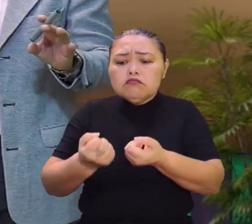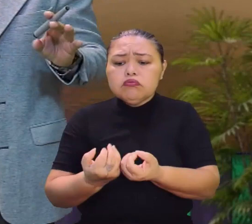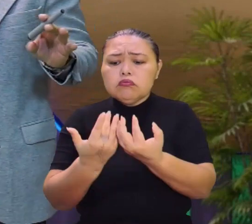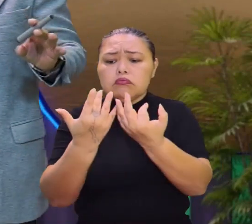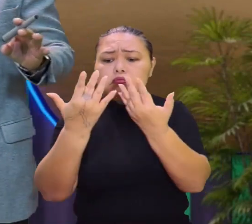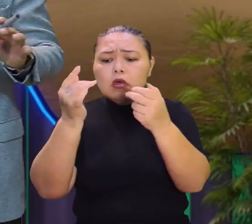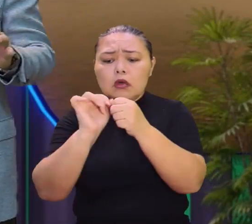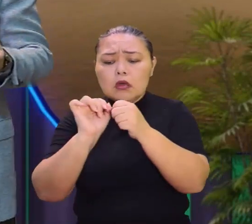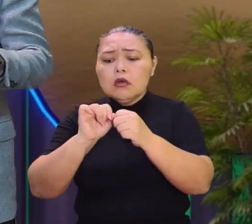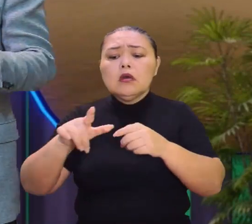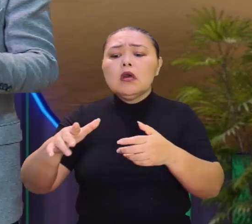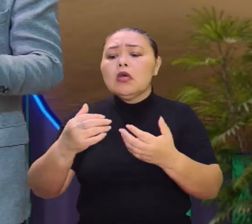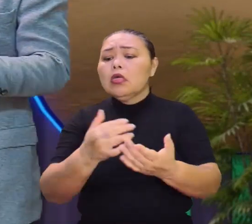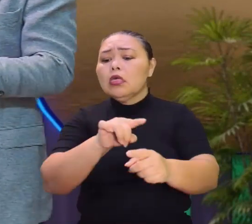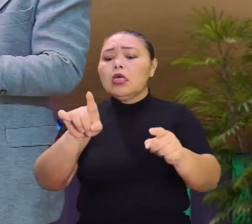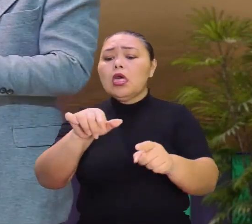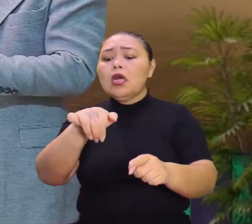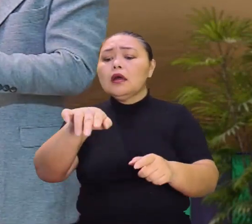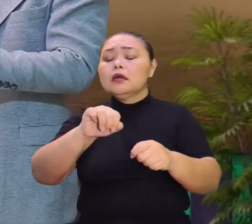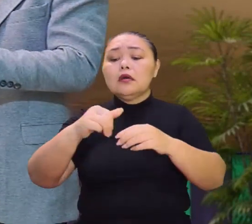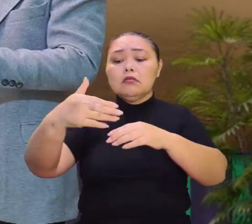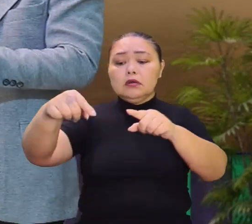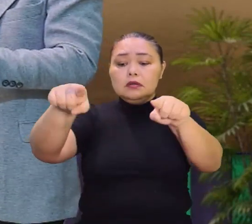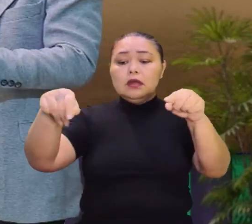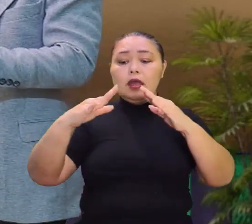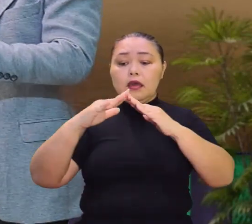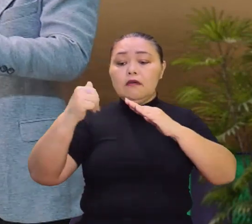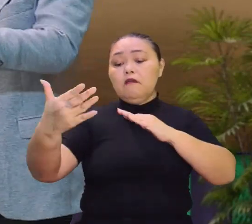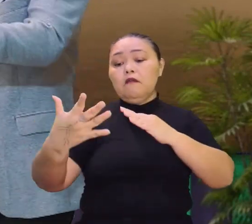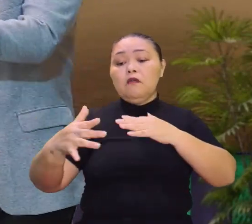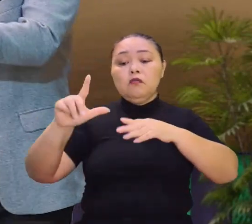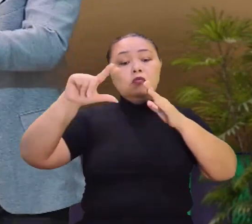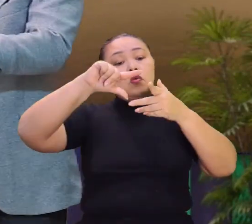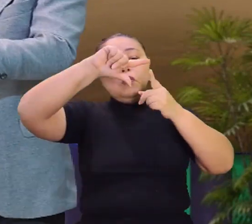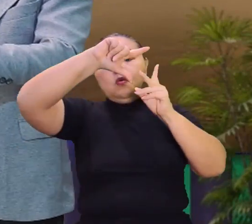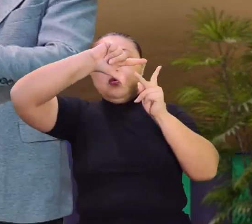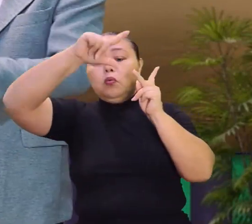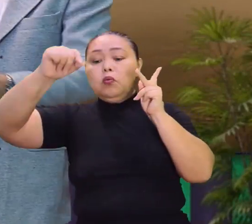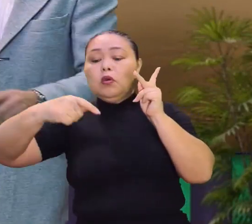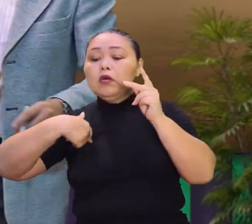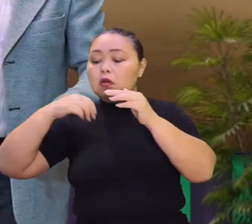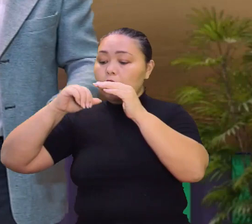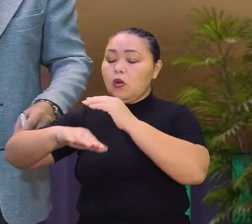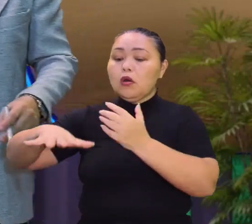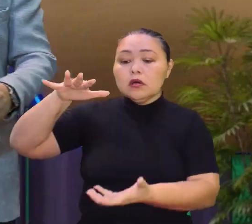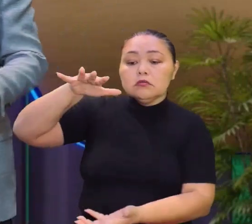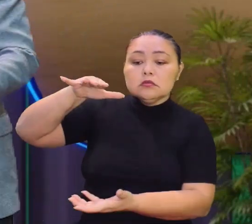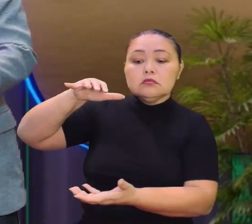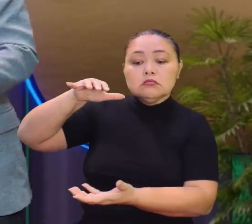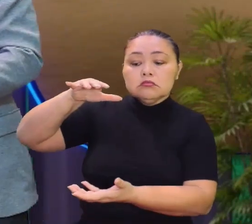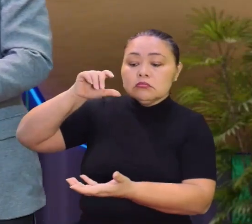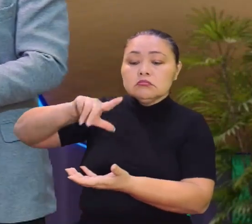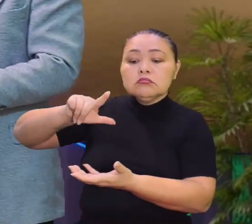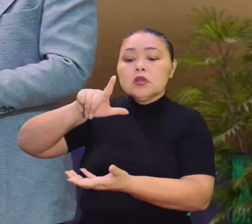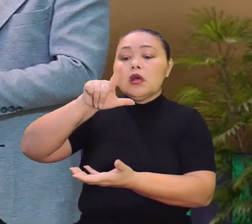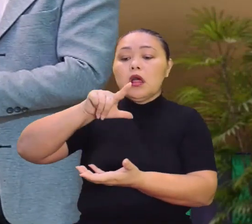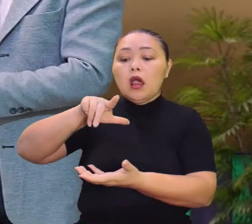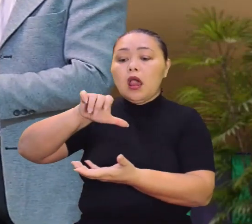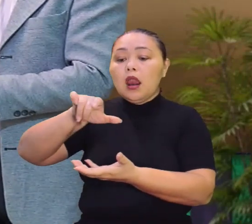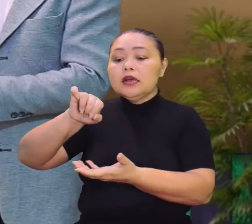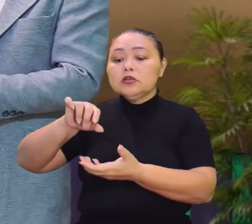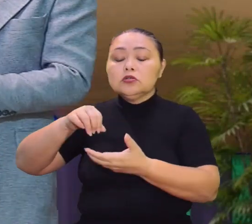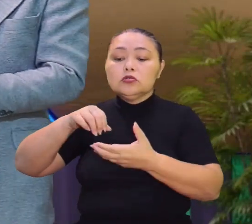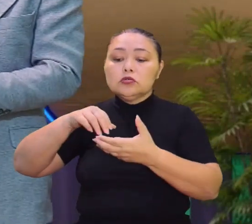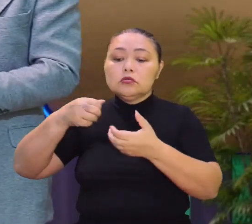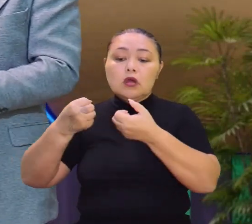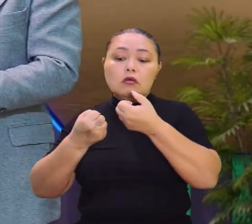quintal queimando lixo. Verdade. Folhas, né? As pessoas colocam agora no saco e o lixeiro recolhe